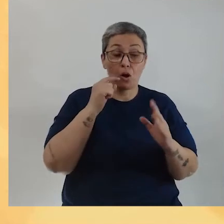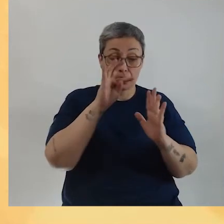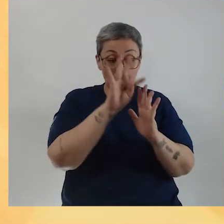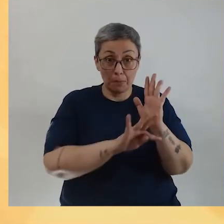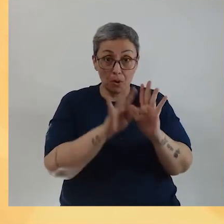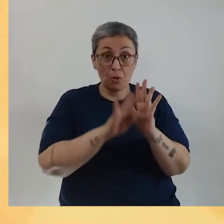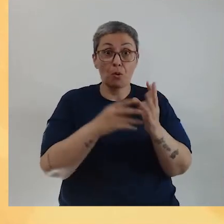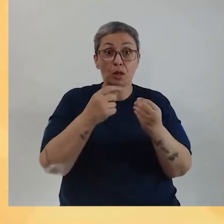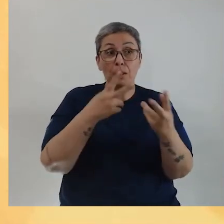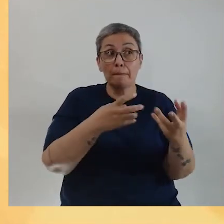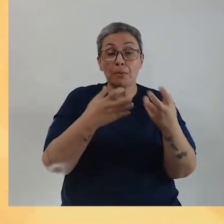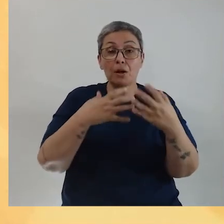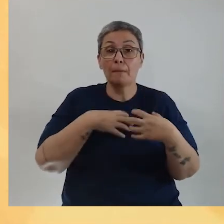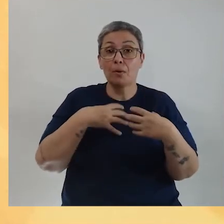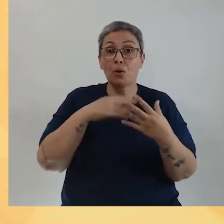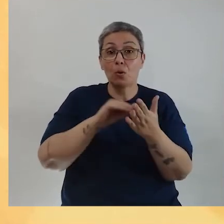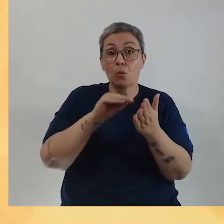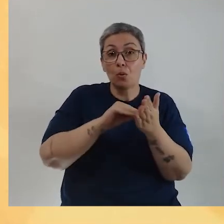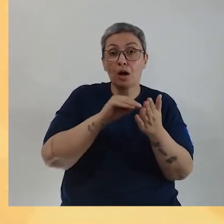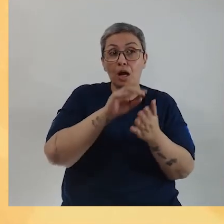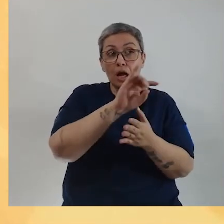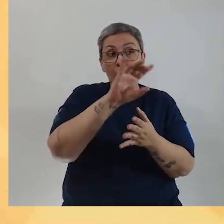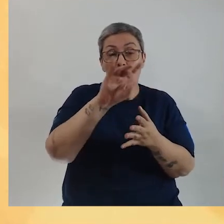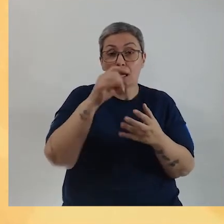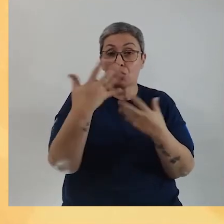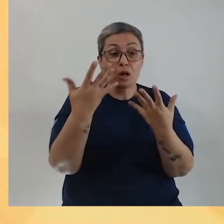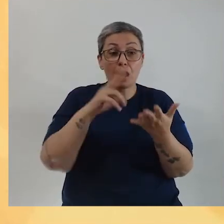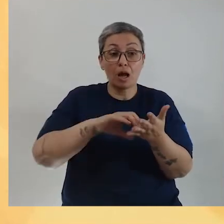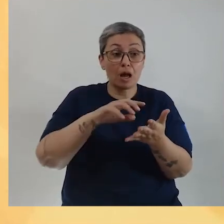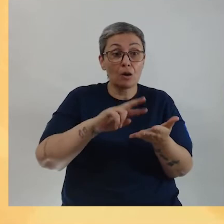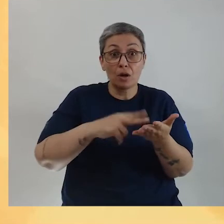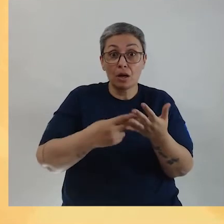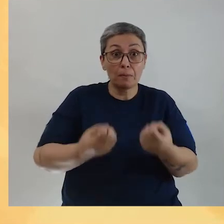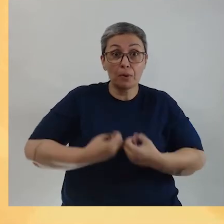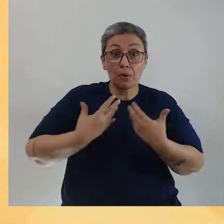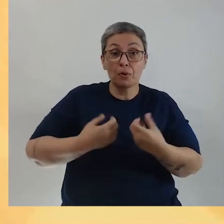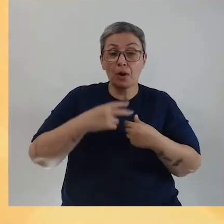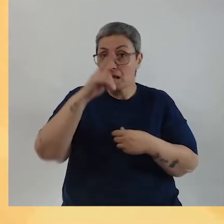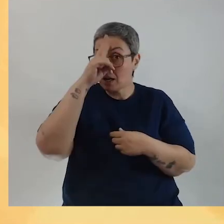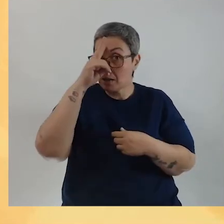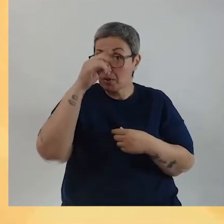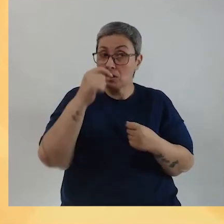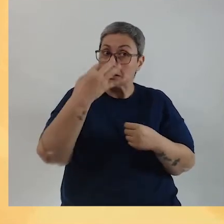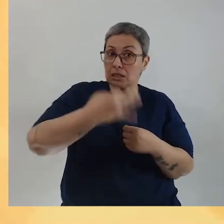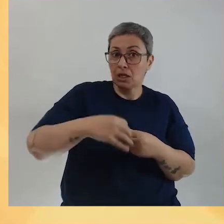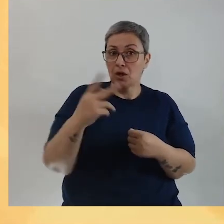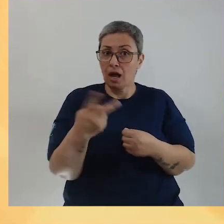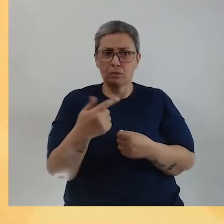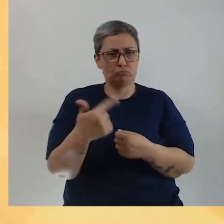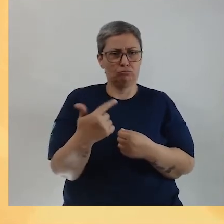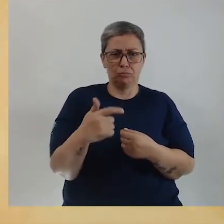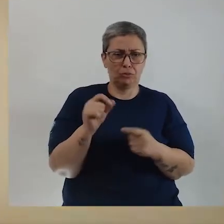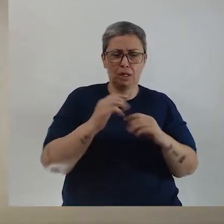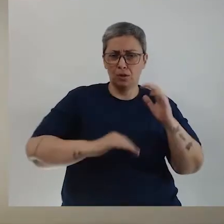Você poderá relatar as suas percepções, anotando o que cada obra quer expressar. Lembre-se que não tem certo